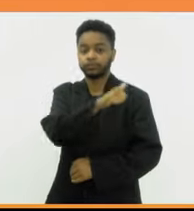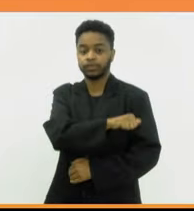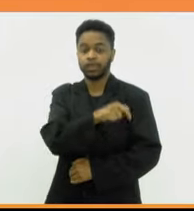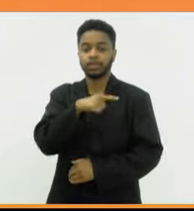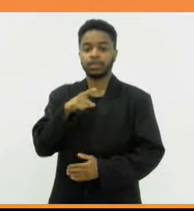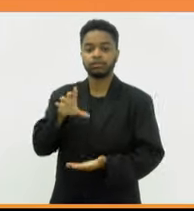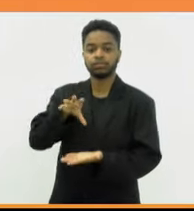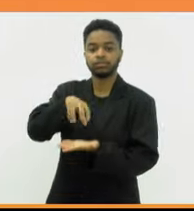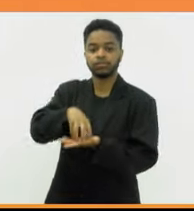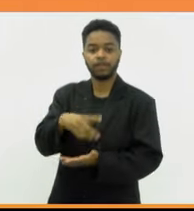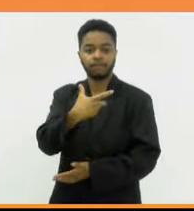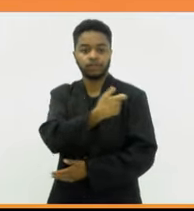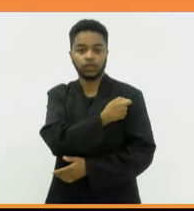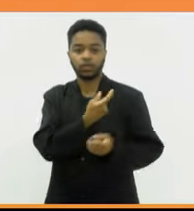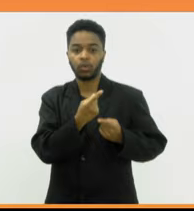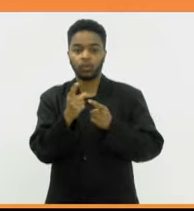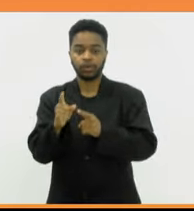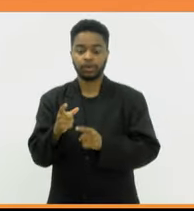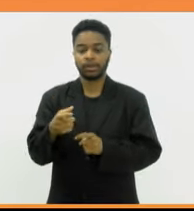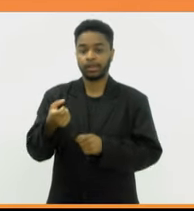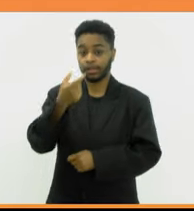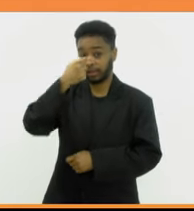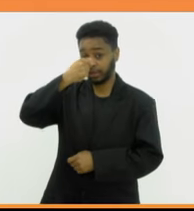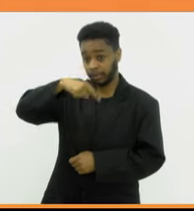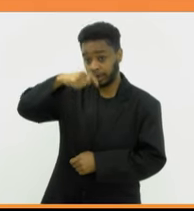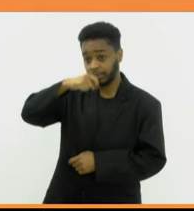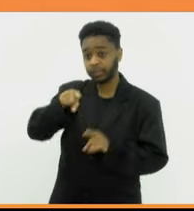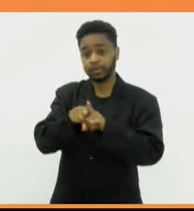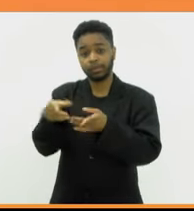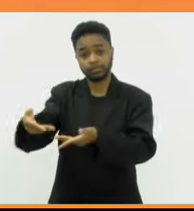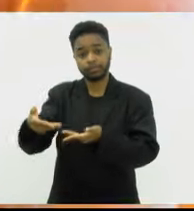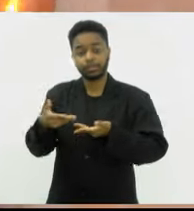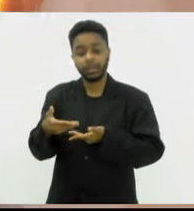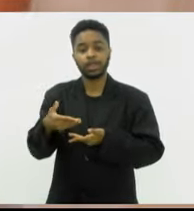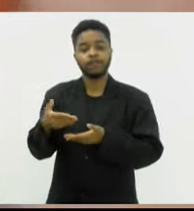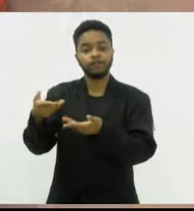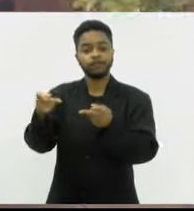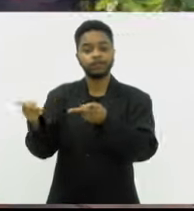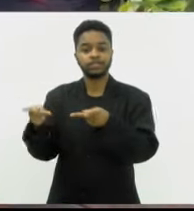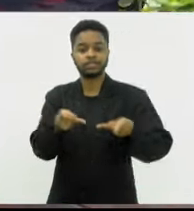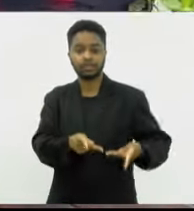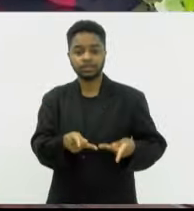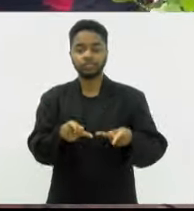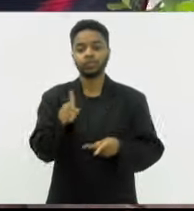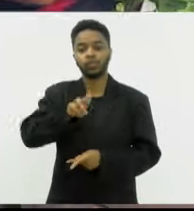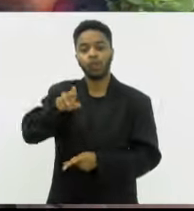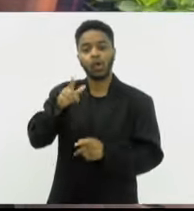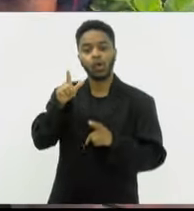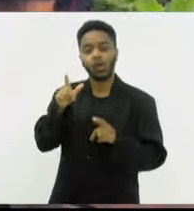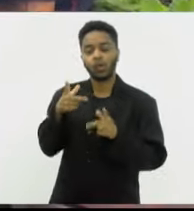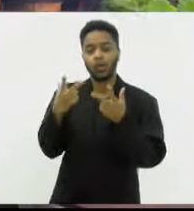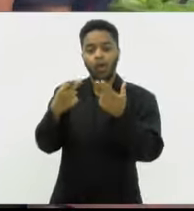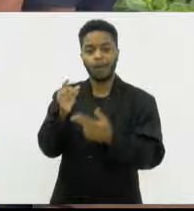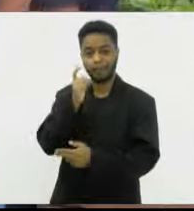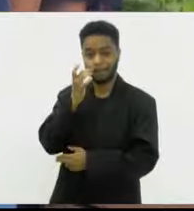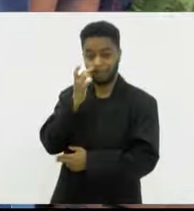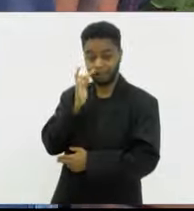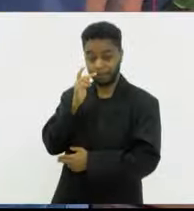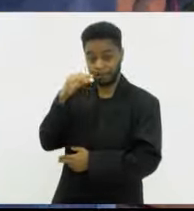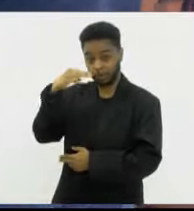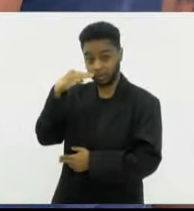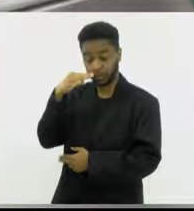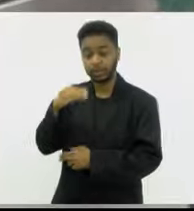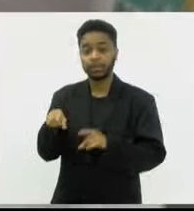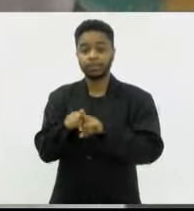vacinação contra a gripe e recepção de visitantes com cover de Madonna. Em Copacabana, hotéis e quiosques passam por